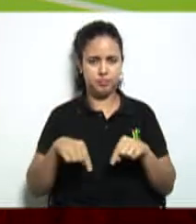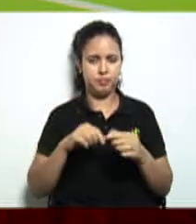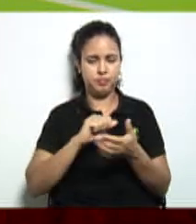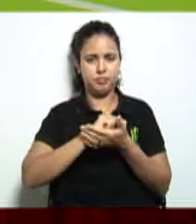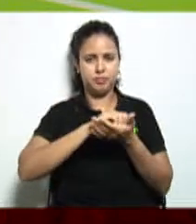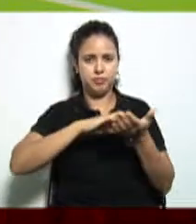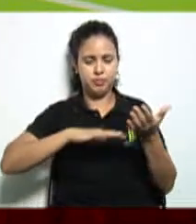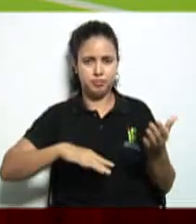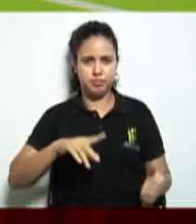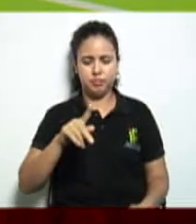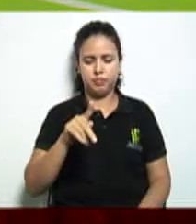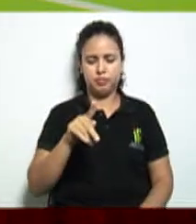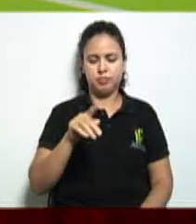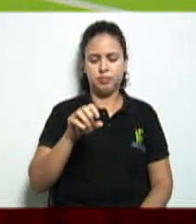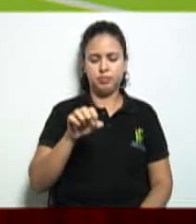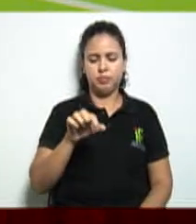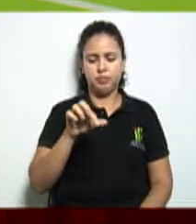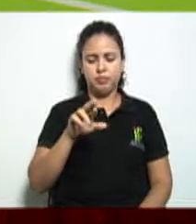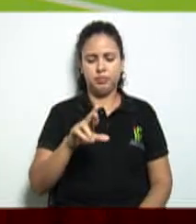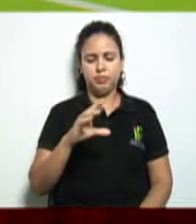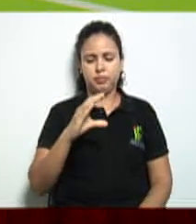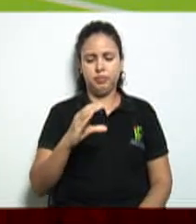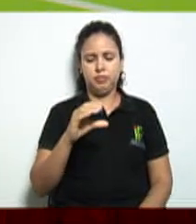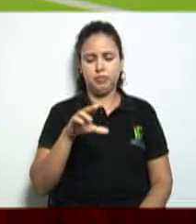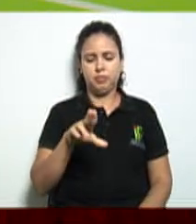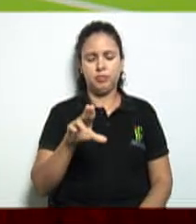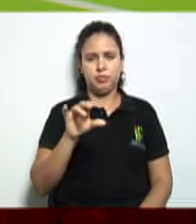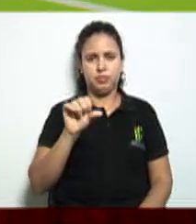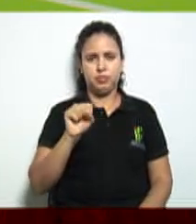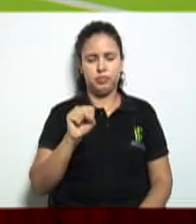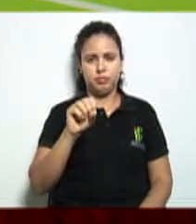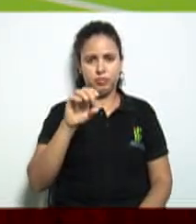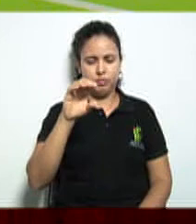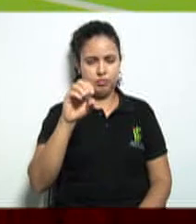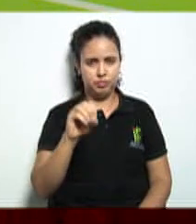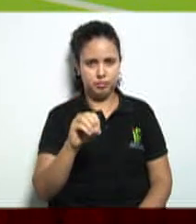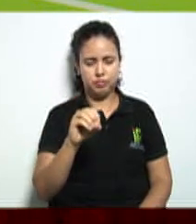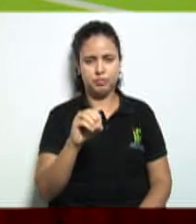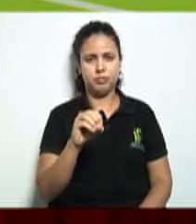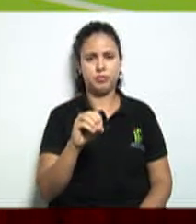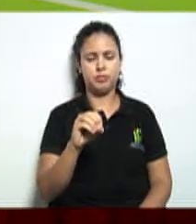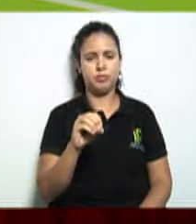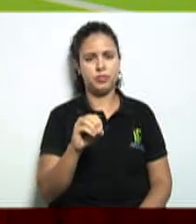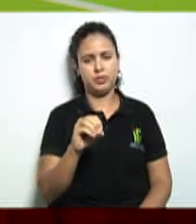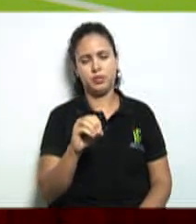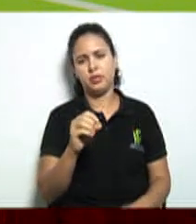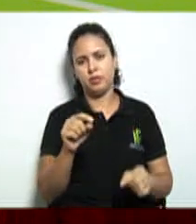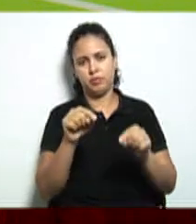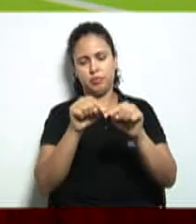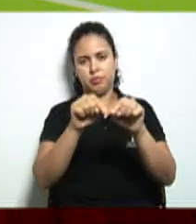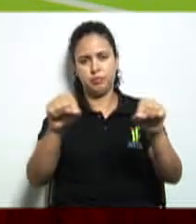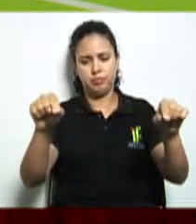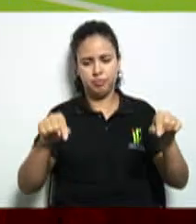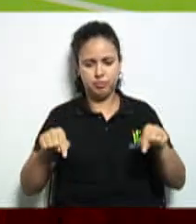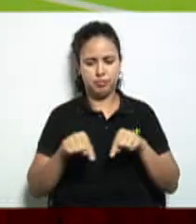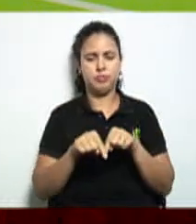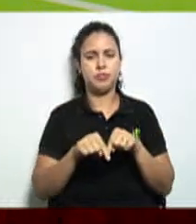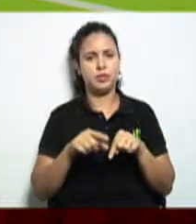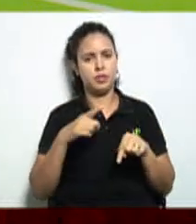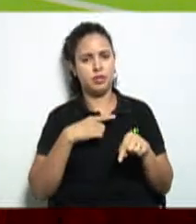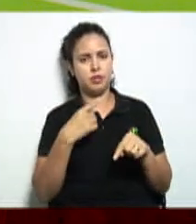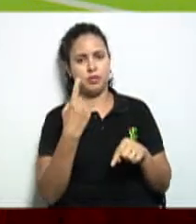aquela atividade que vocês farão dentro do vocês farão fora da sala de aula certo? ou seja